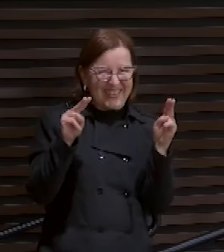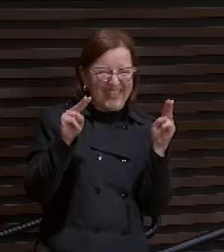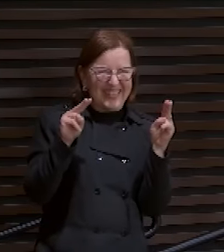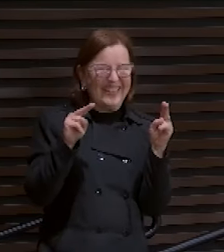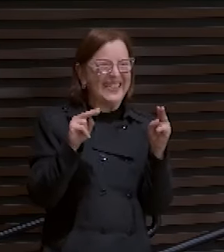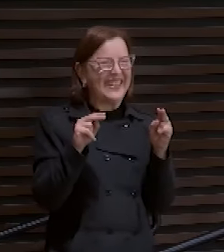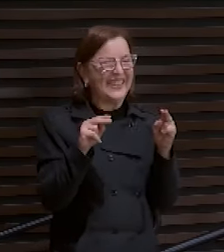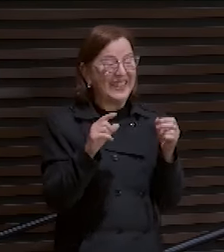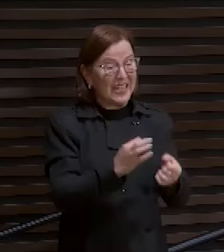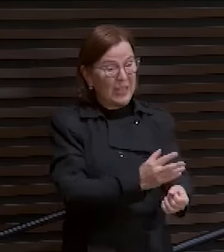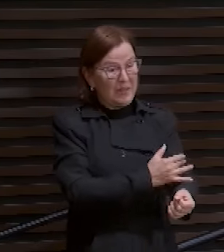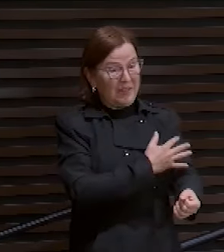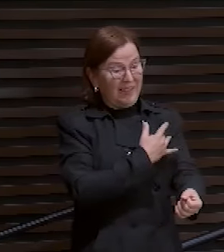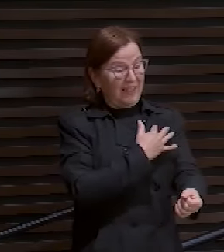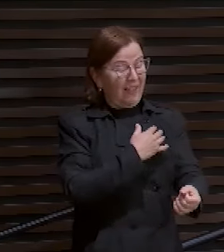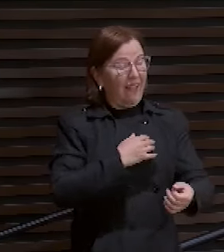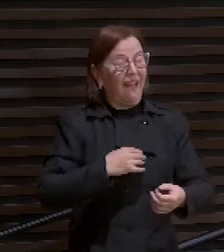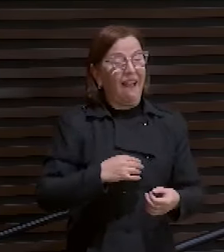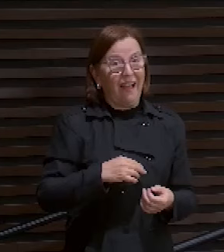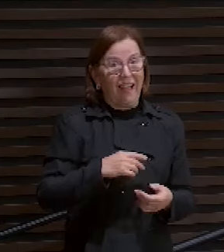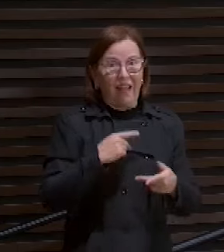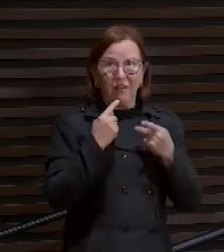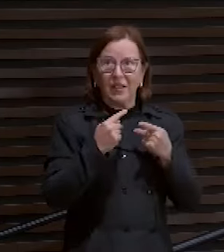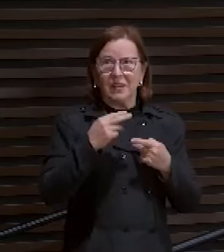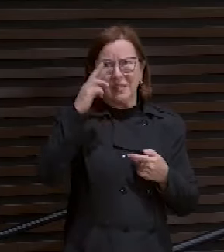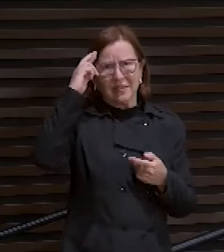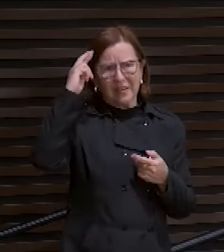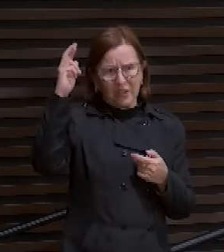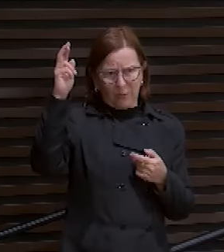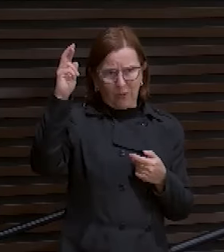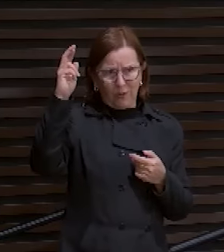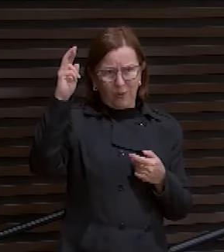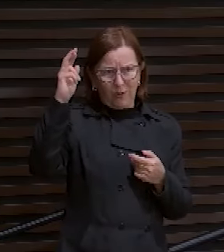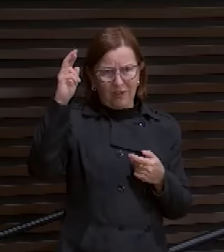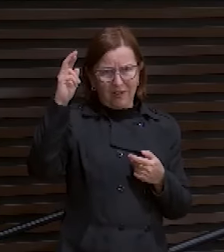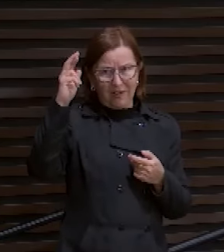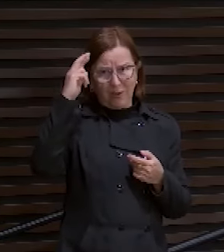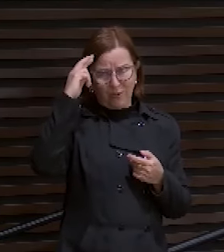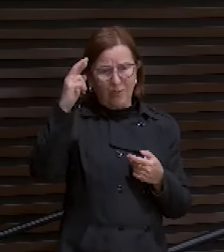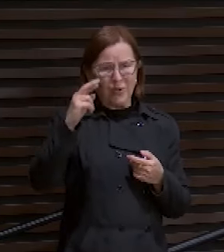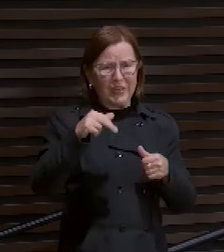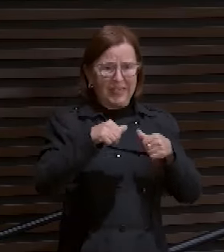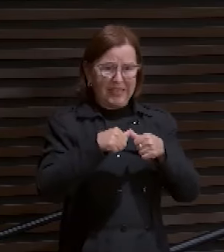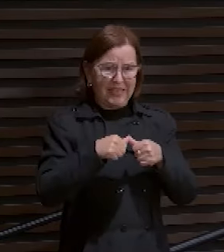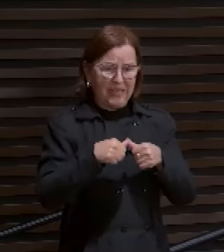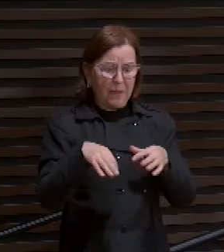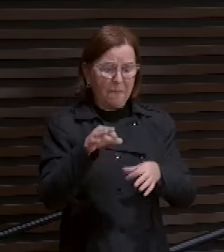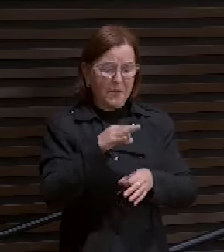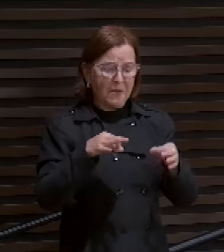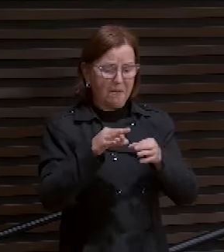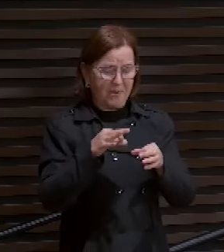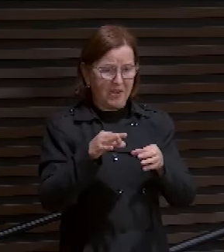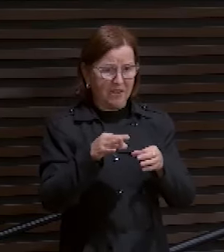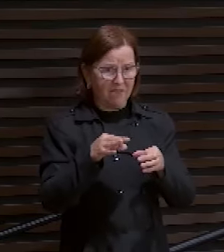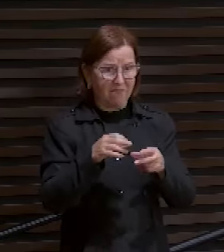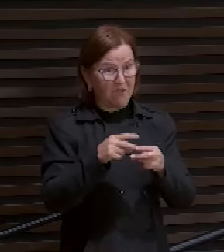E a emoção mexeu comigo. falei. Senhor. Será que o senhor está preparando alguma coisa lá. Para aquele povo naquela cidade?